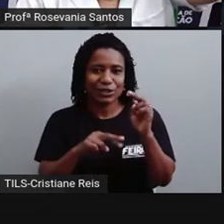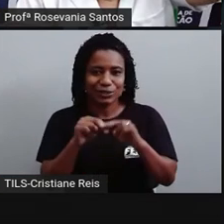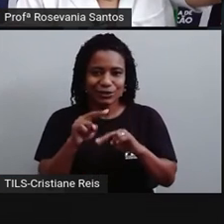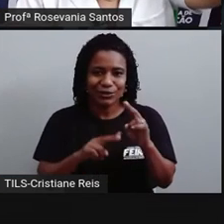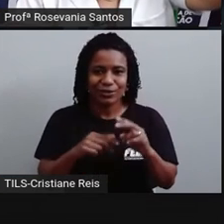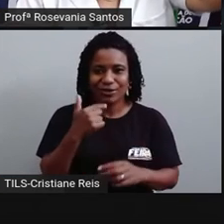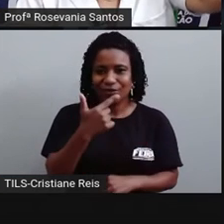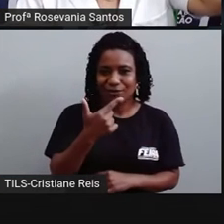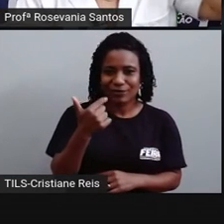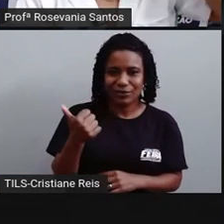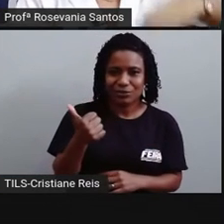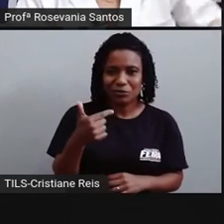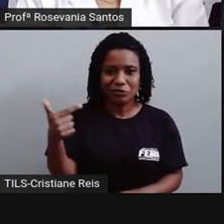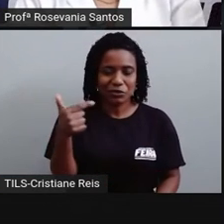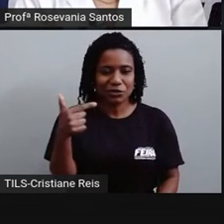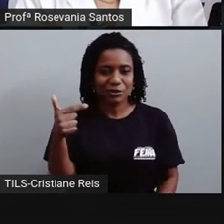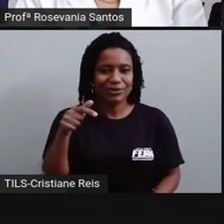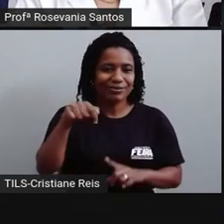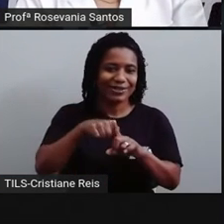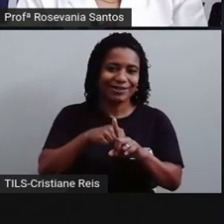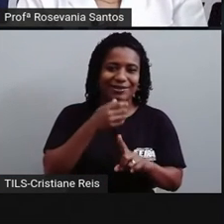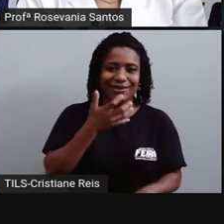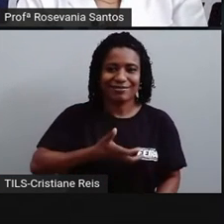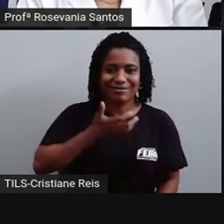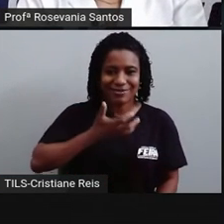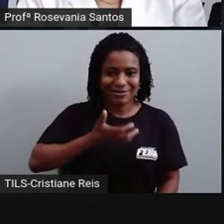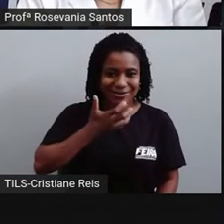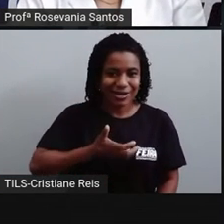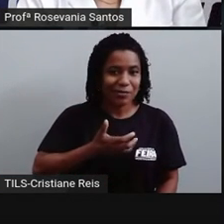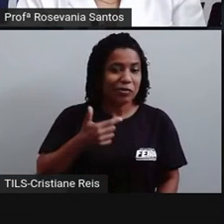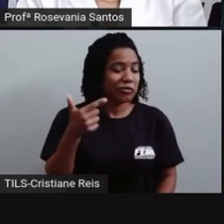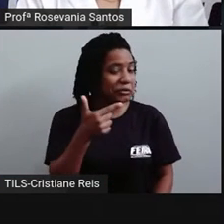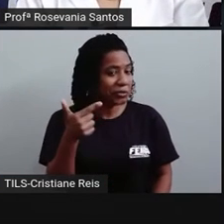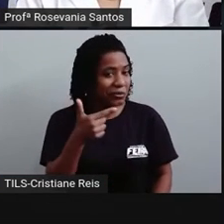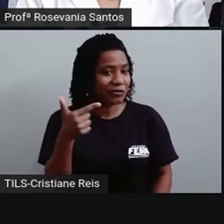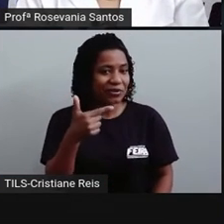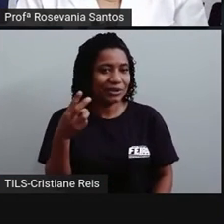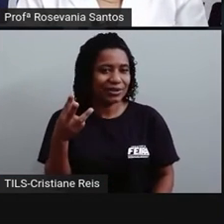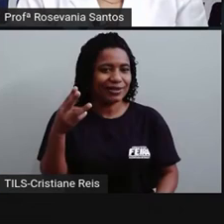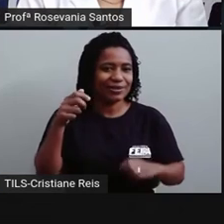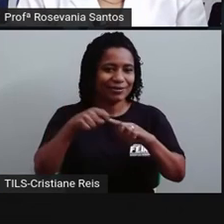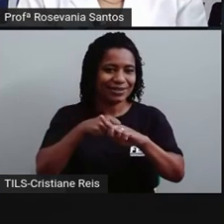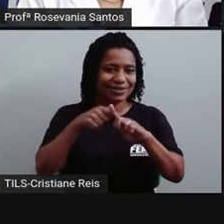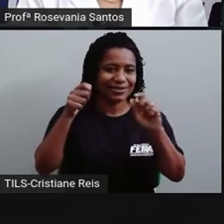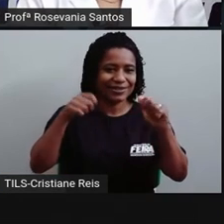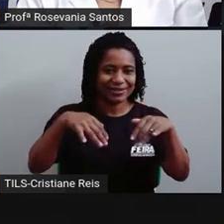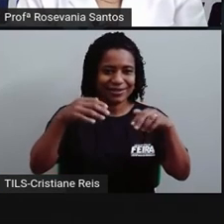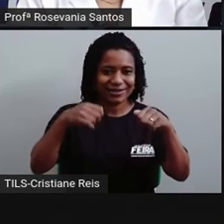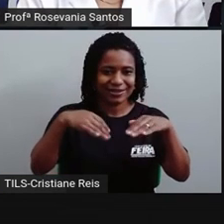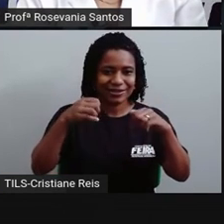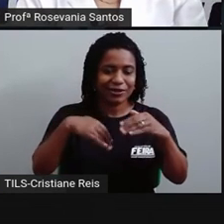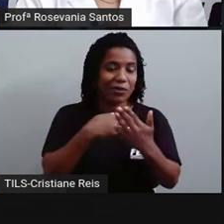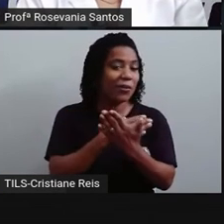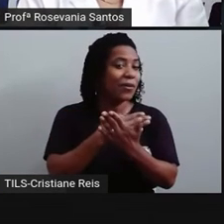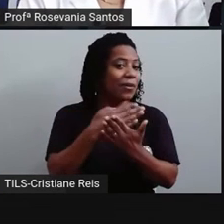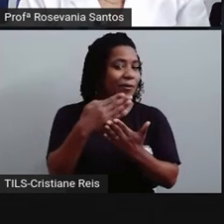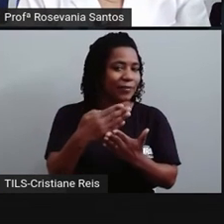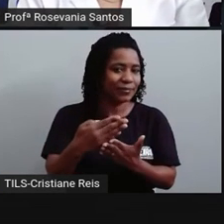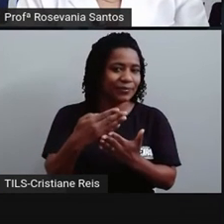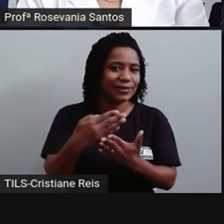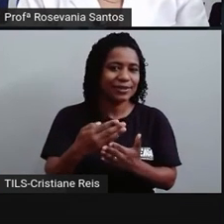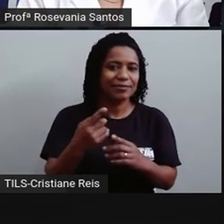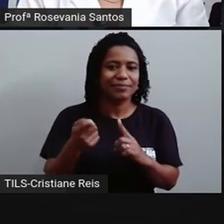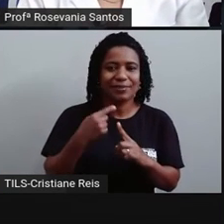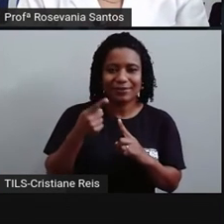21 ou 22 de dezembro. São datas, assim, que podem ocorrer. Bora começar aqui pelo equinócio, né?